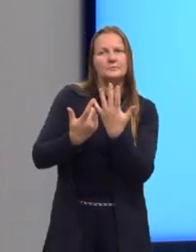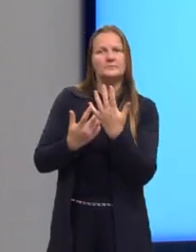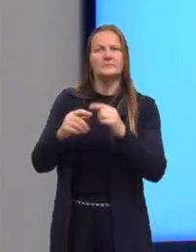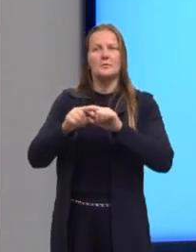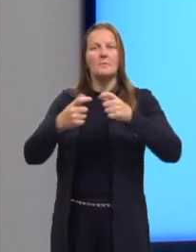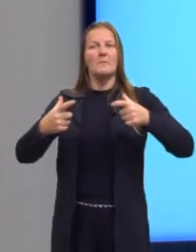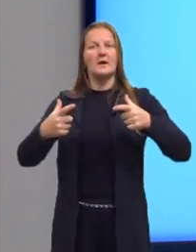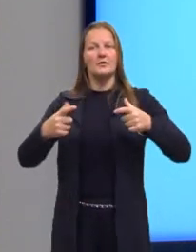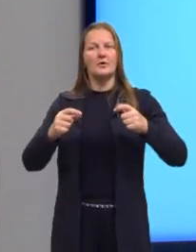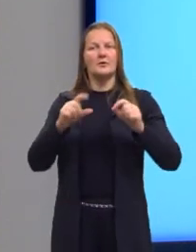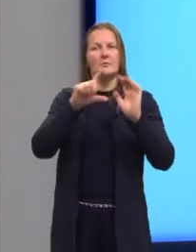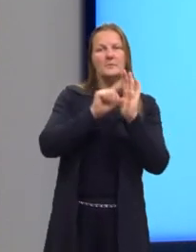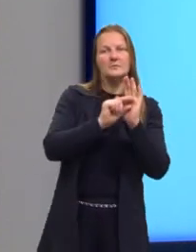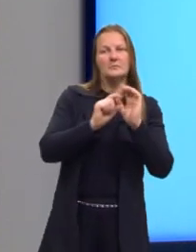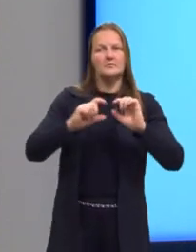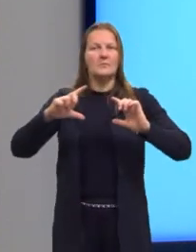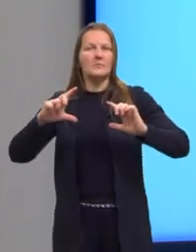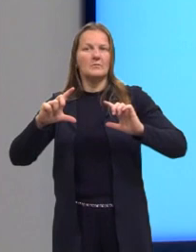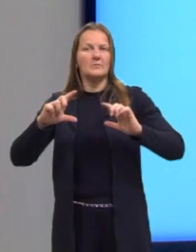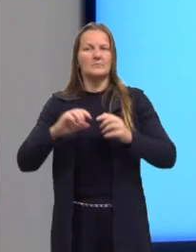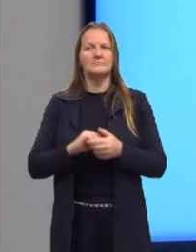maior gasto que nós temos.